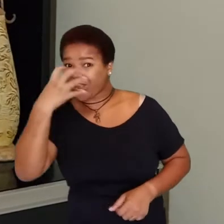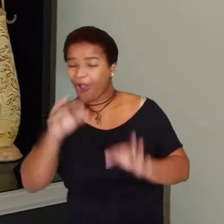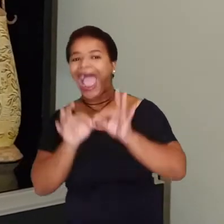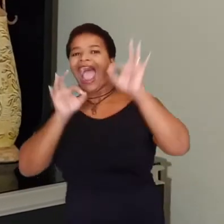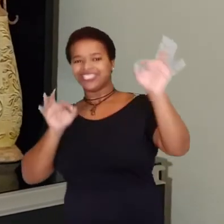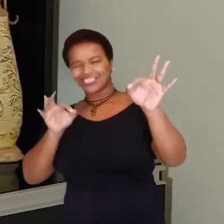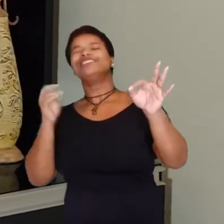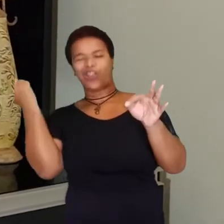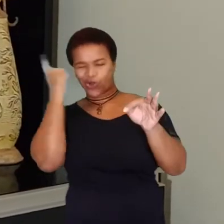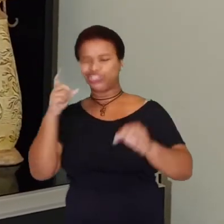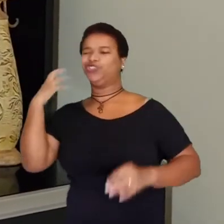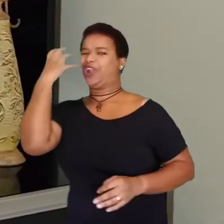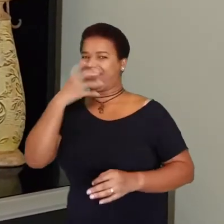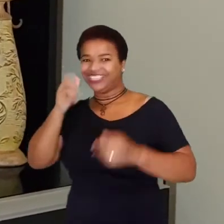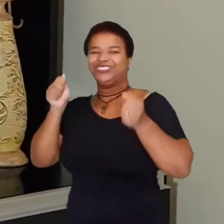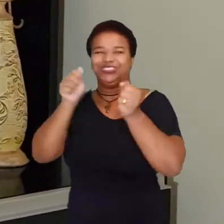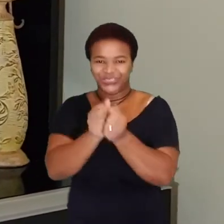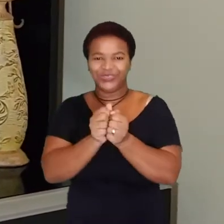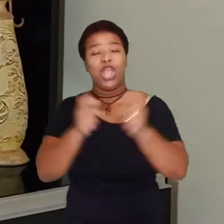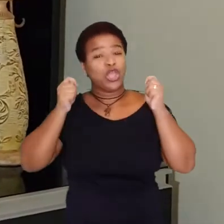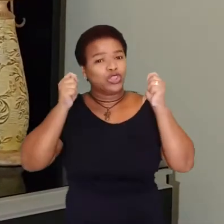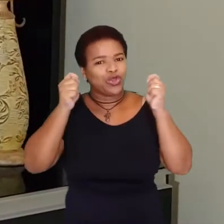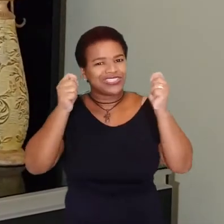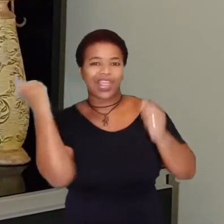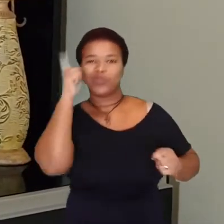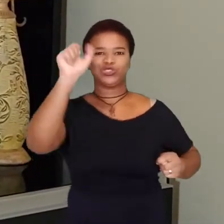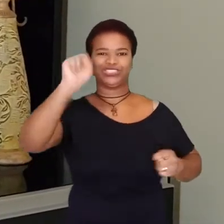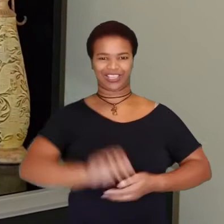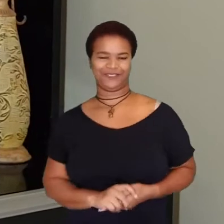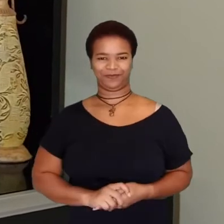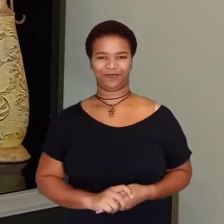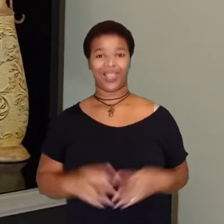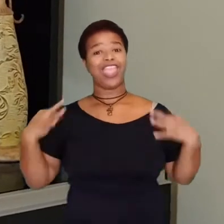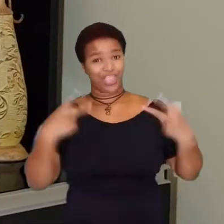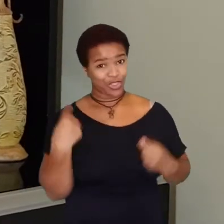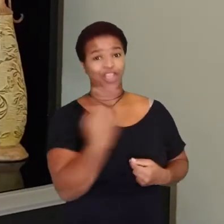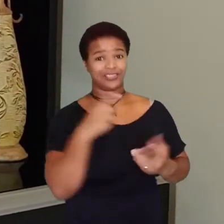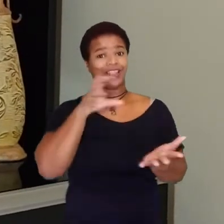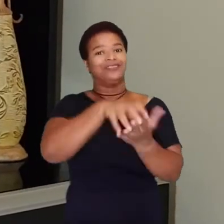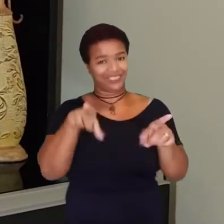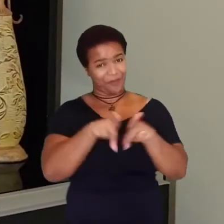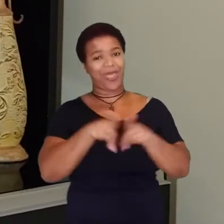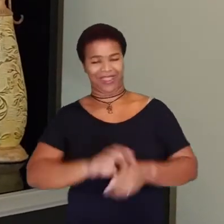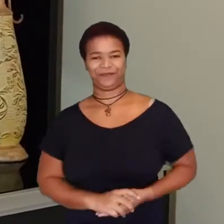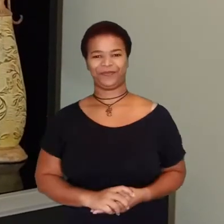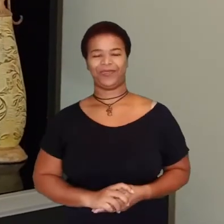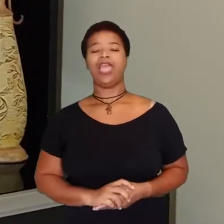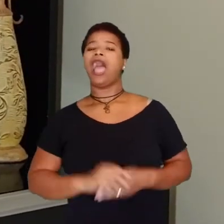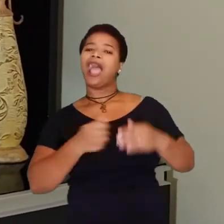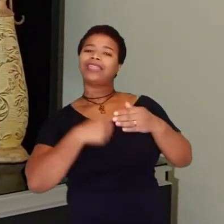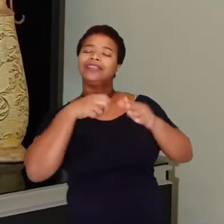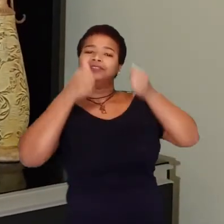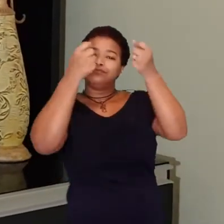mesmo à distância, continuam cantando junto e torcendo pelo sucesso dela. E todos nós aqui do campus também. A